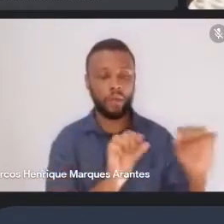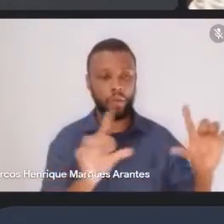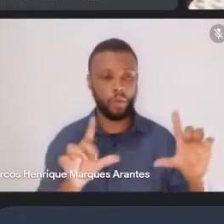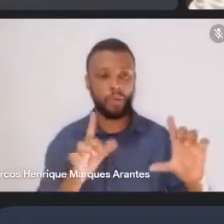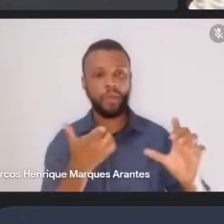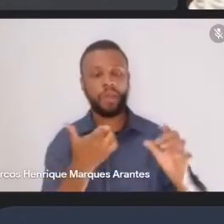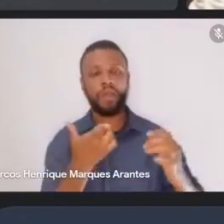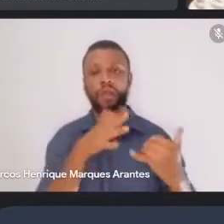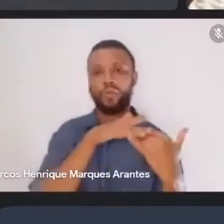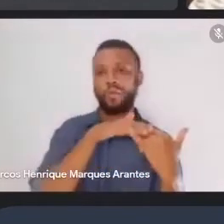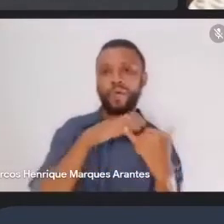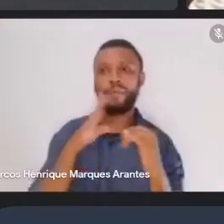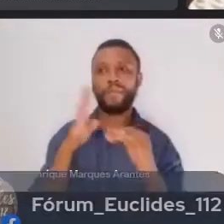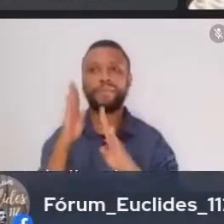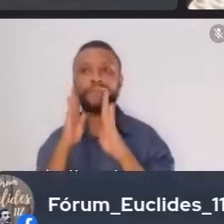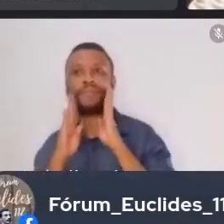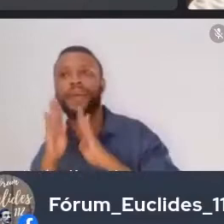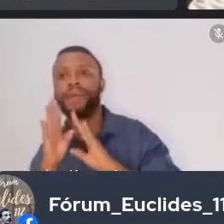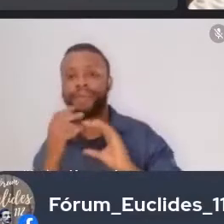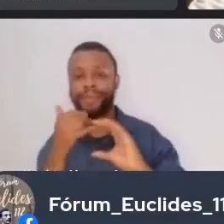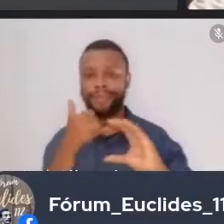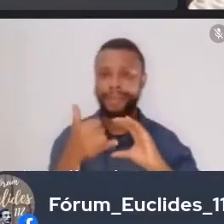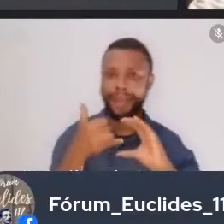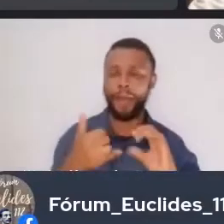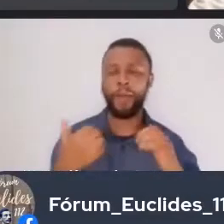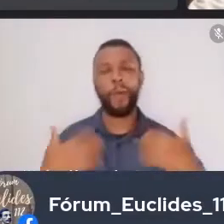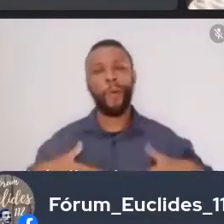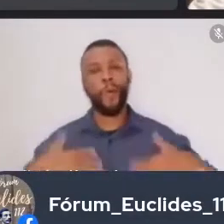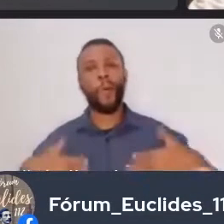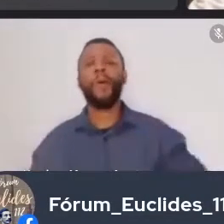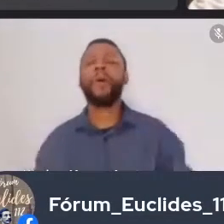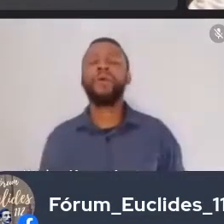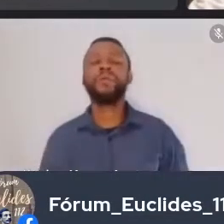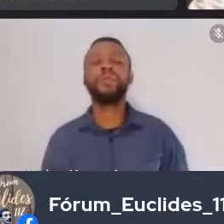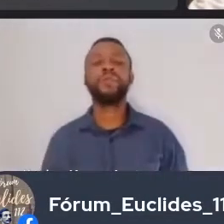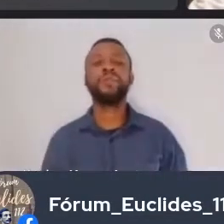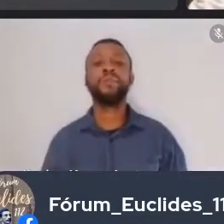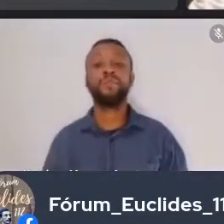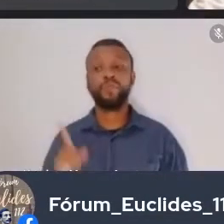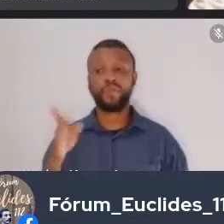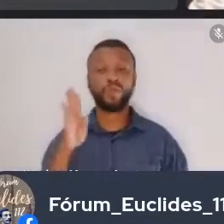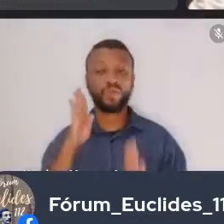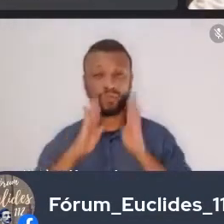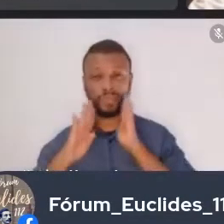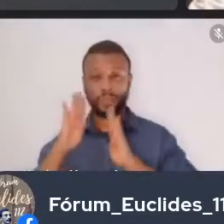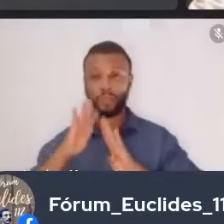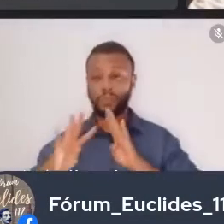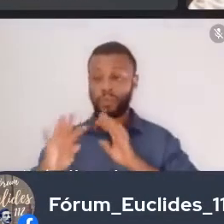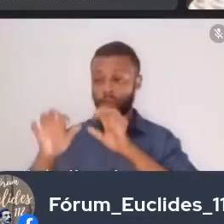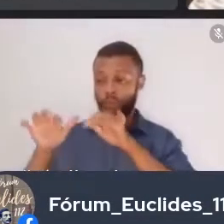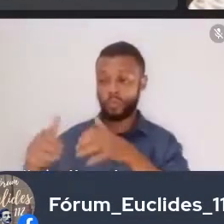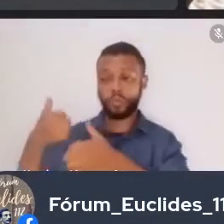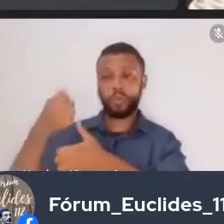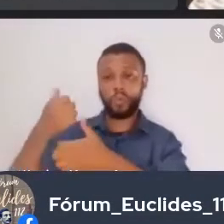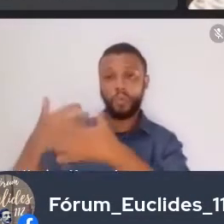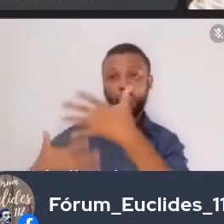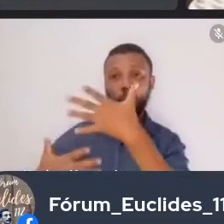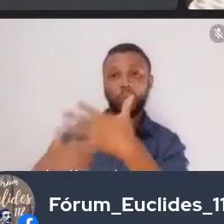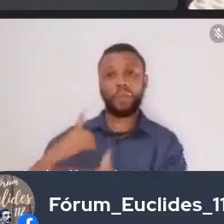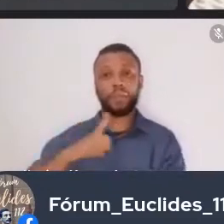aqui interno no Meet, né? Vamos lá, tem mais coisa. É, lá no Facebook tem a...